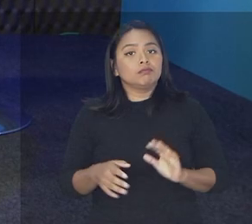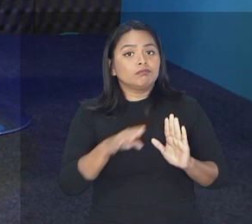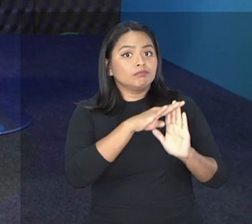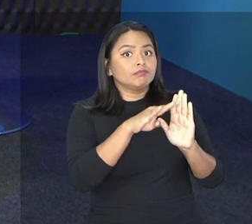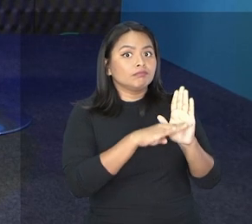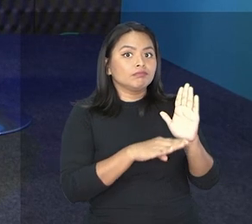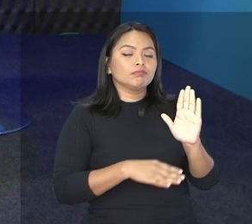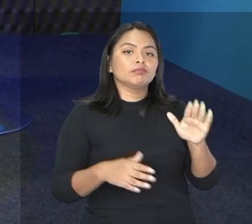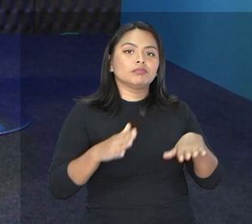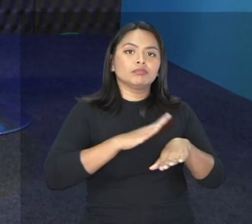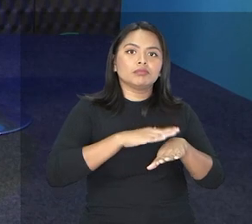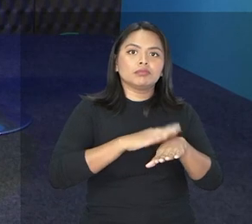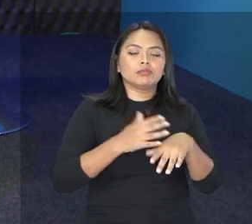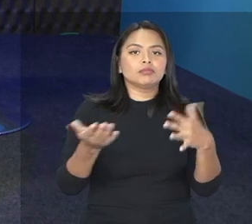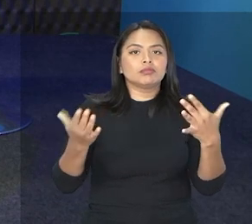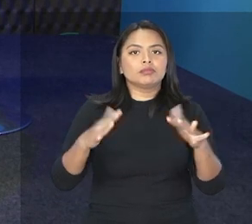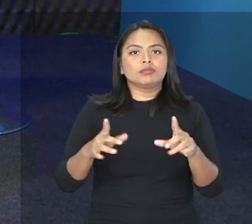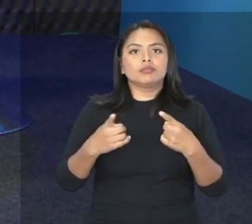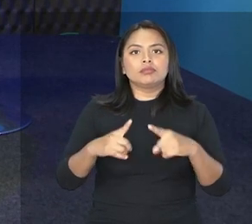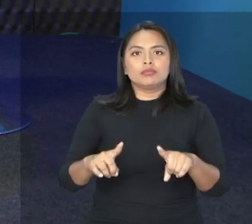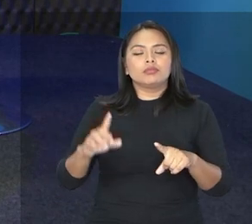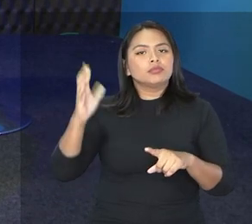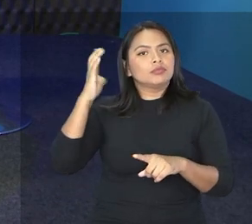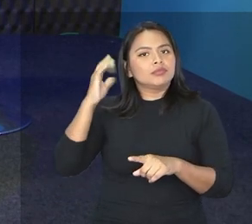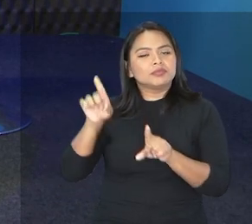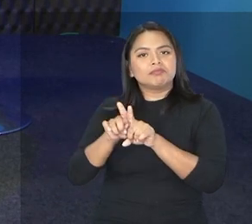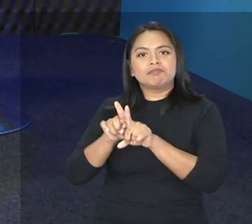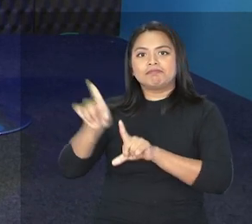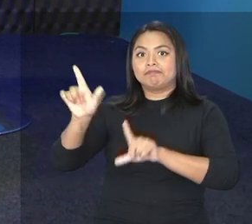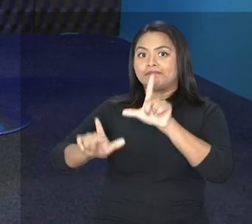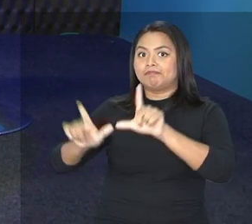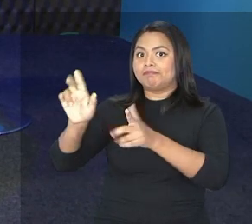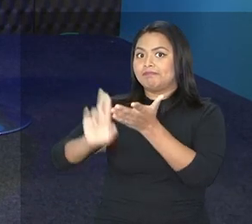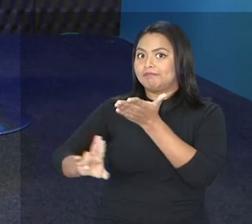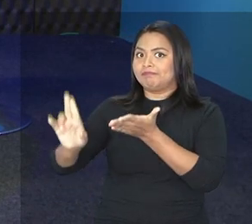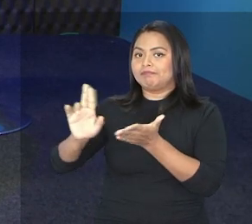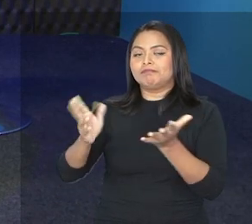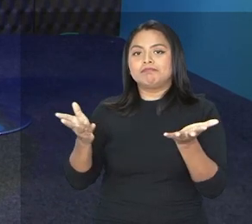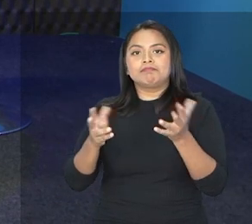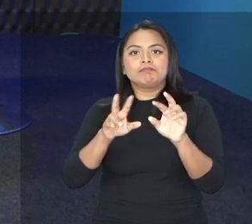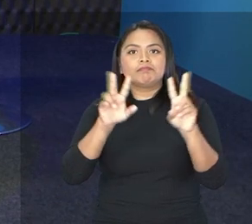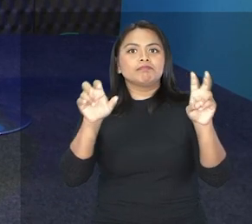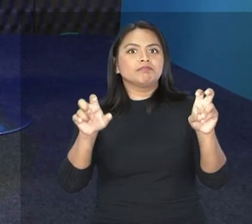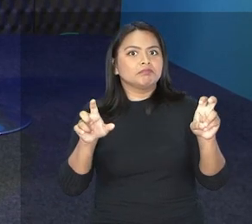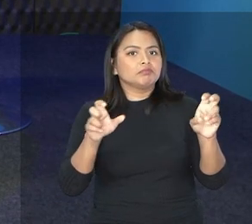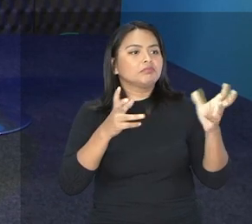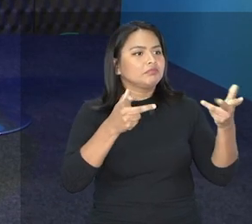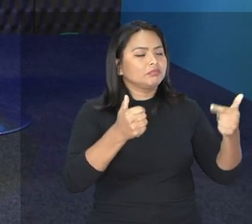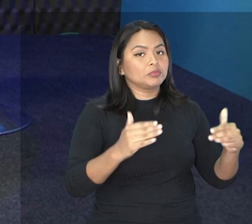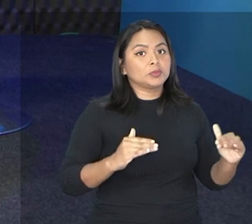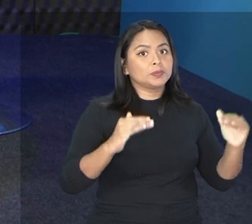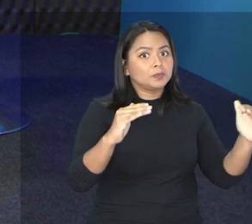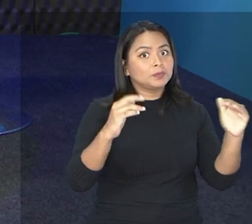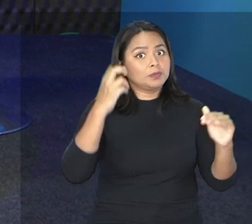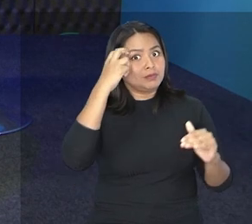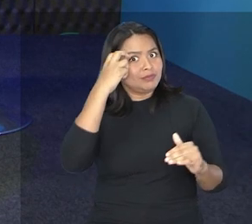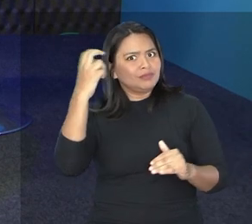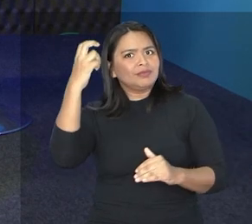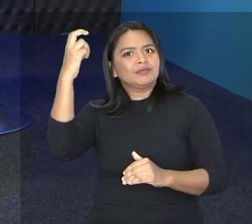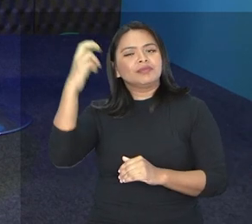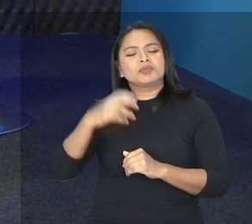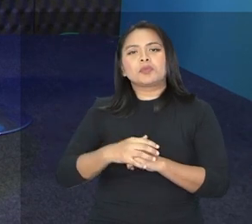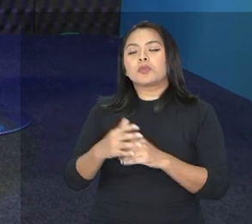E esse é o Momento Inclusão, transmitido pela rádio e TV Universitária. O nosso assunto de hoje é altas habilidades e